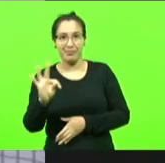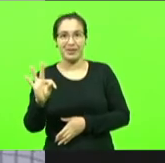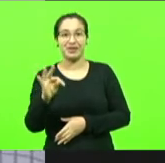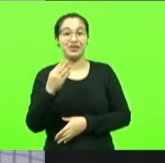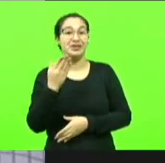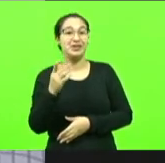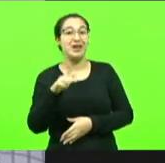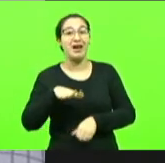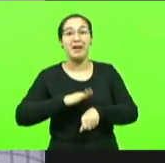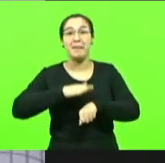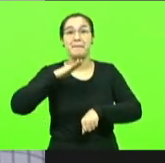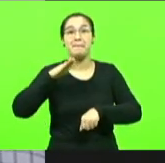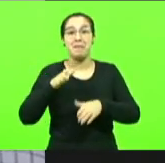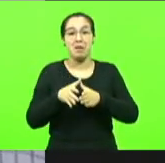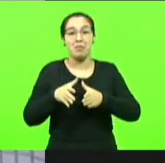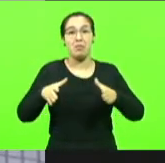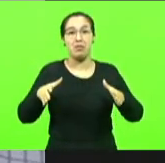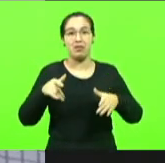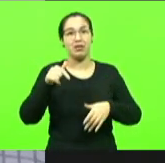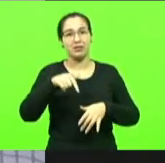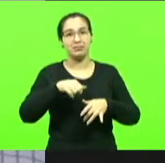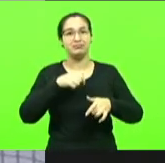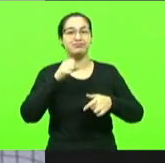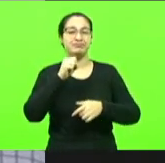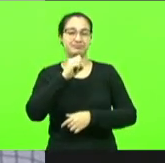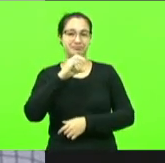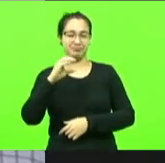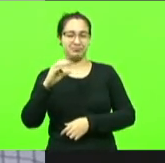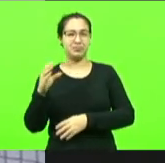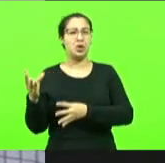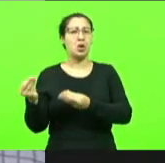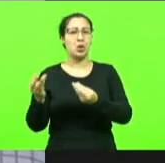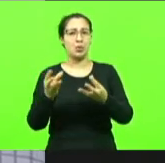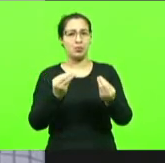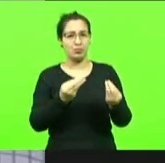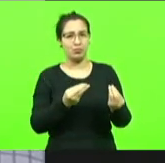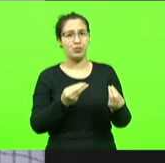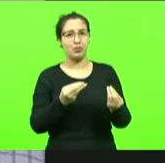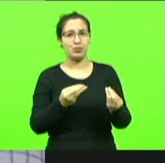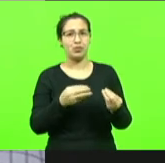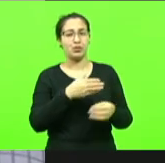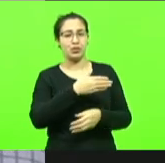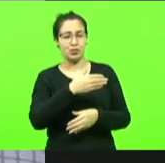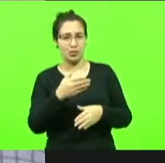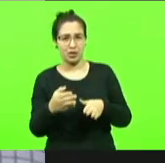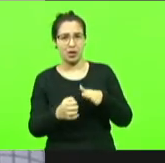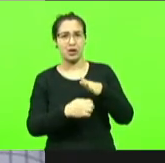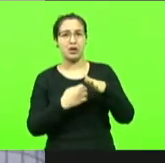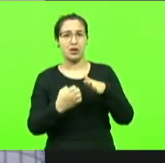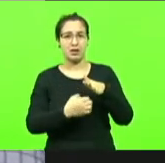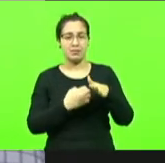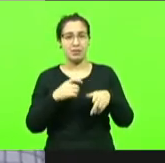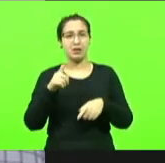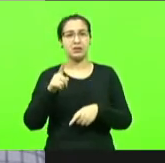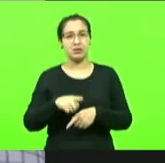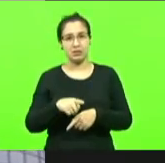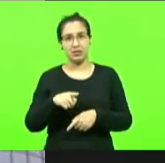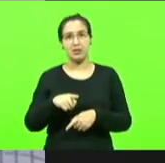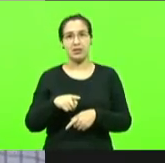maiores em Santa Catarina e muitas das nossas cooperativas inclusive a Copérdia a Coperalfa